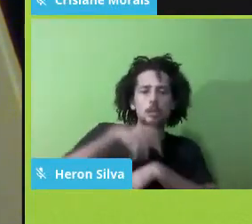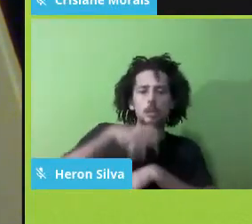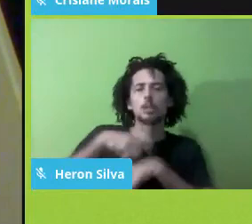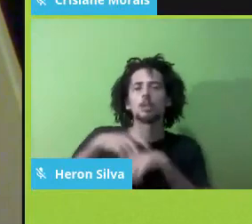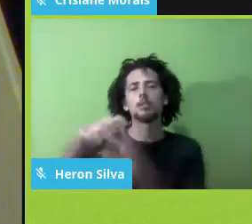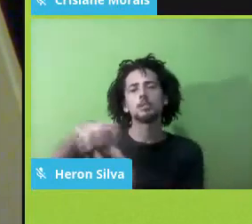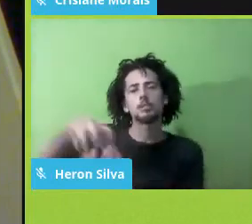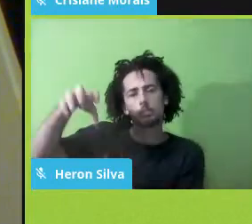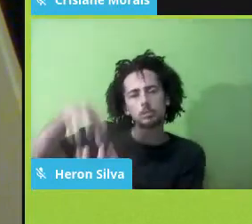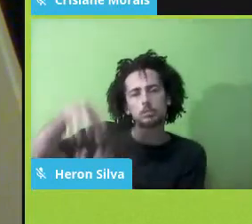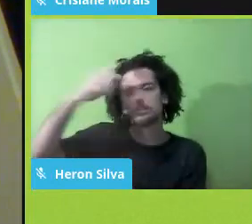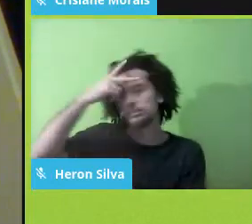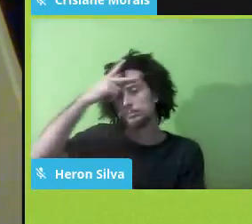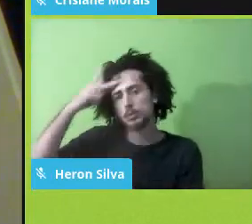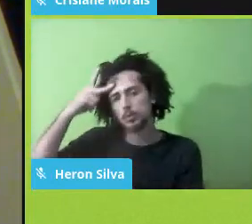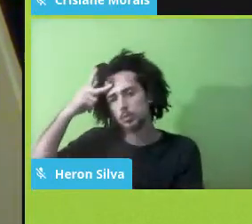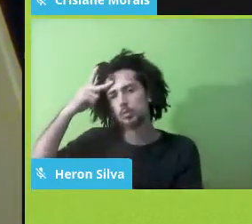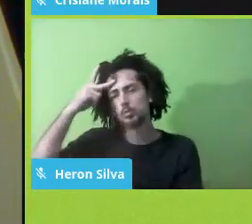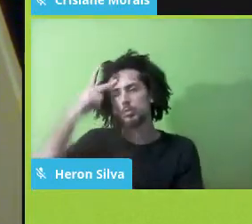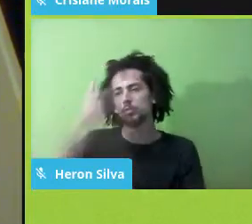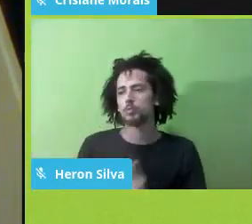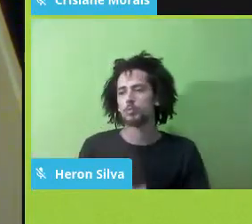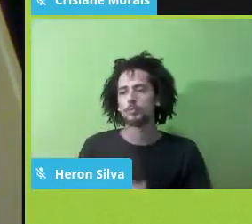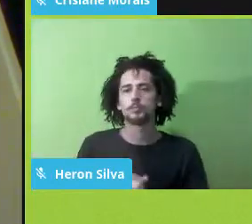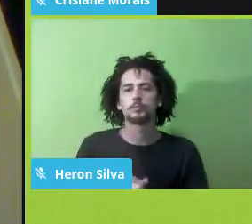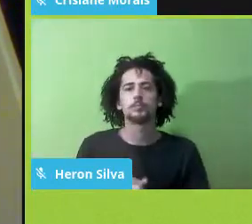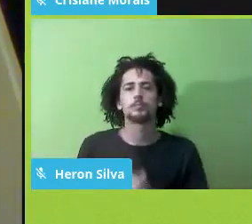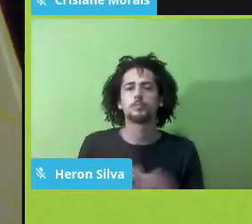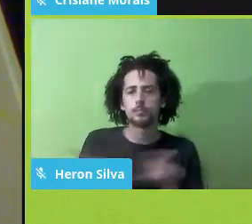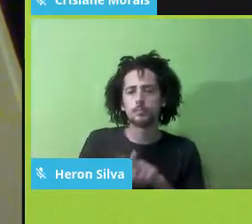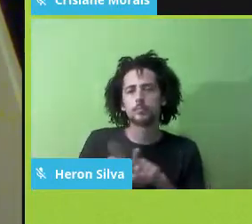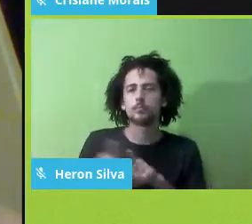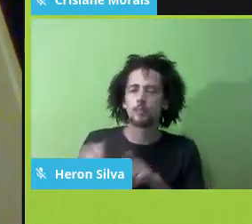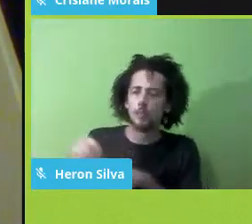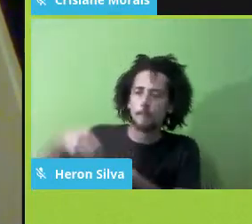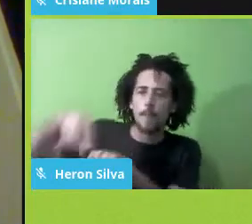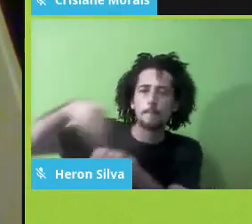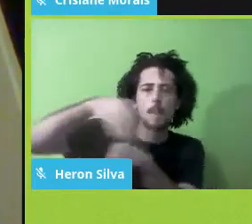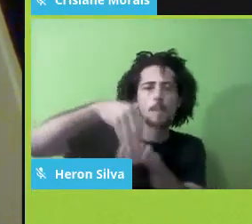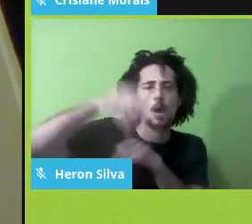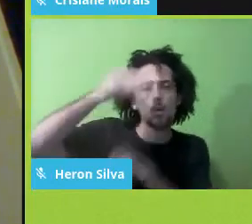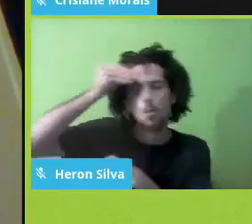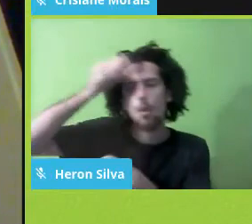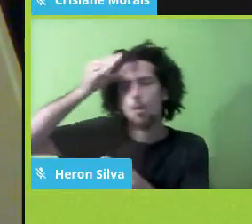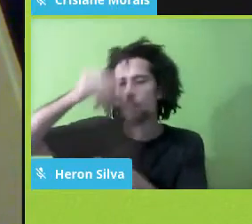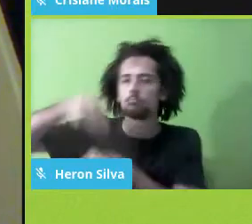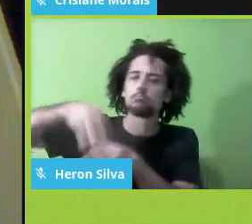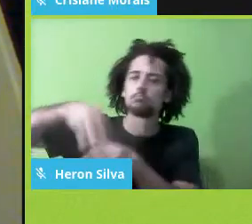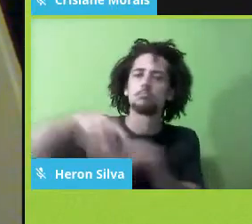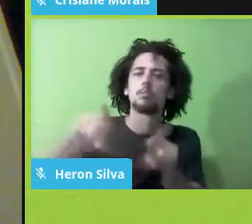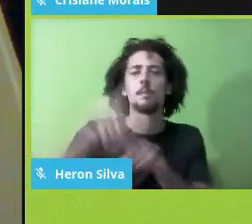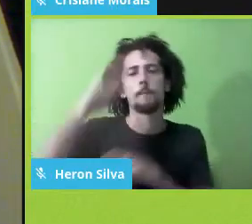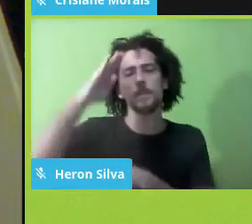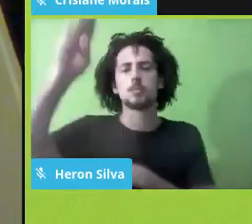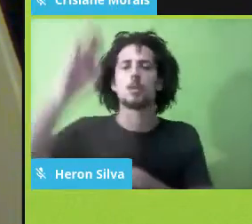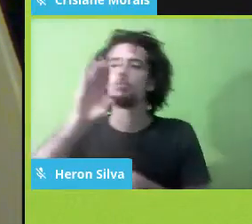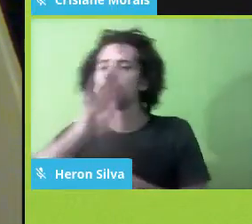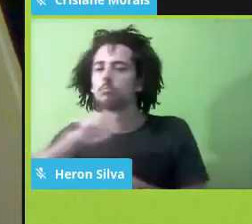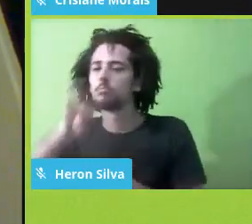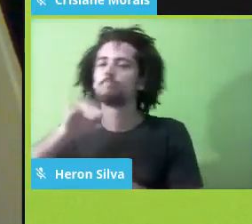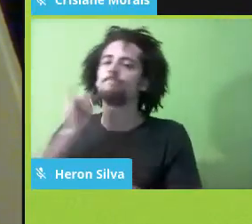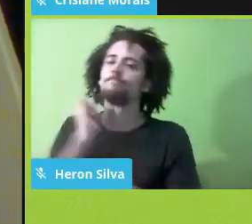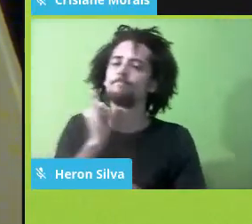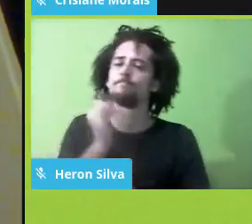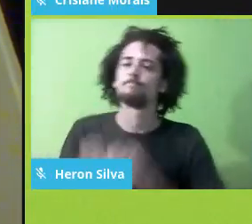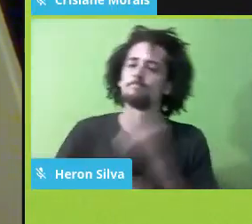com os anciões que transmitiam esse saber, prestigiando a oralidade, tomando um pouco